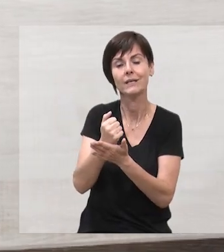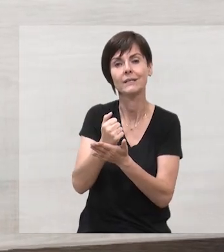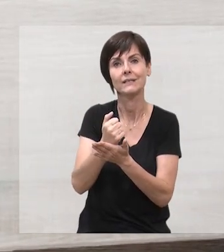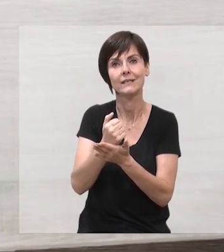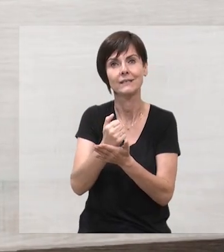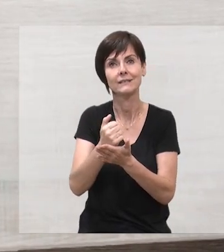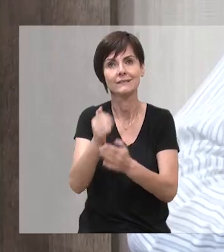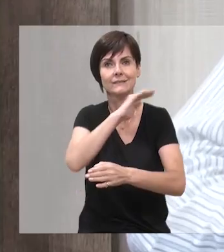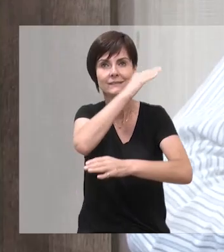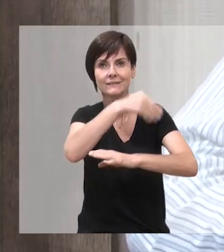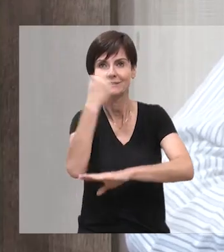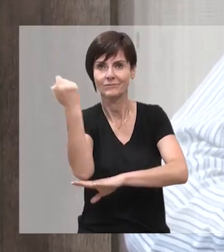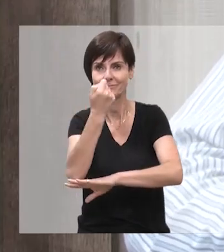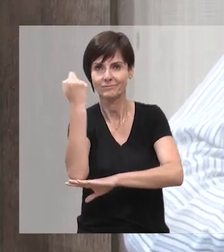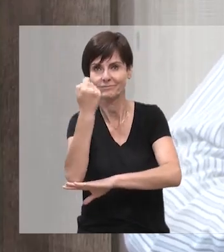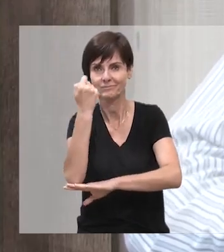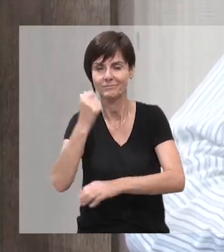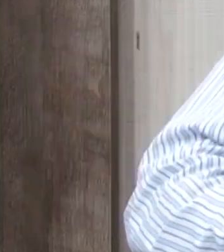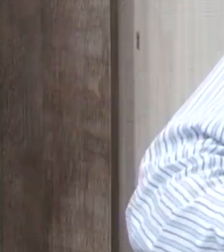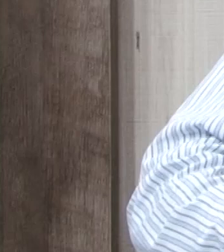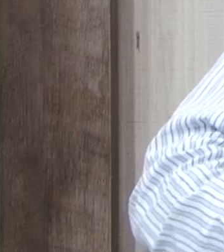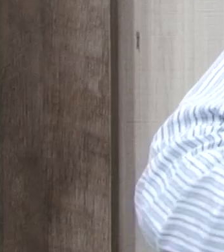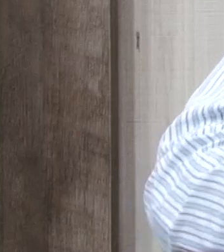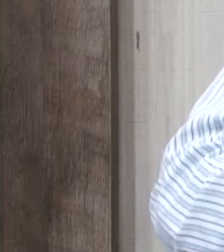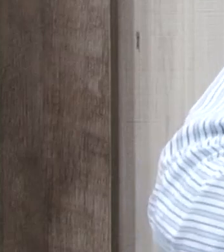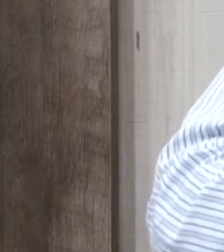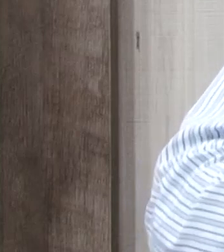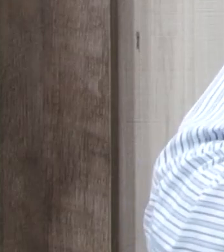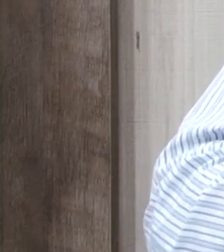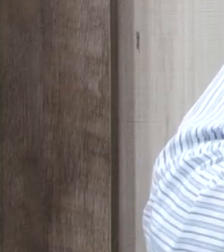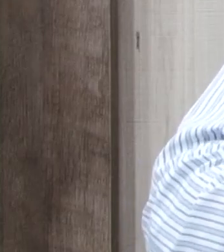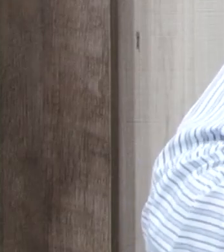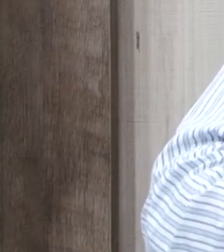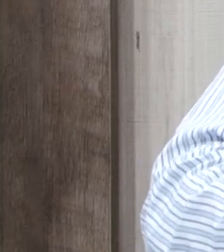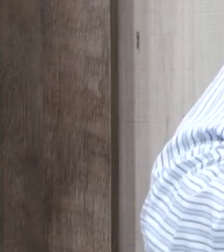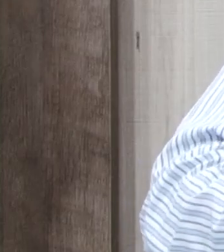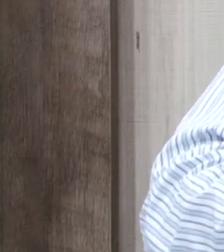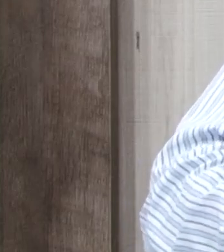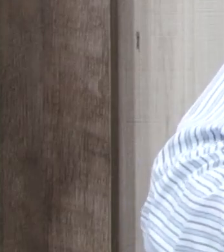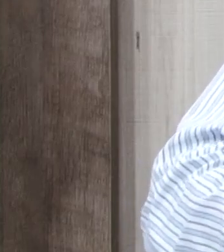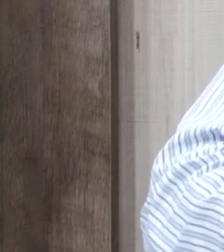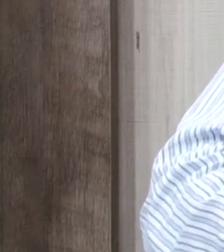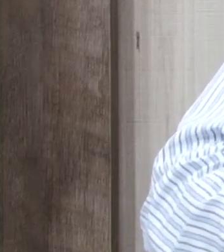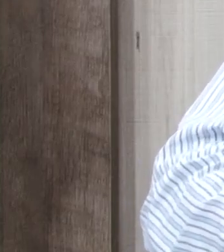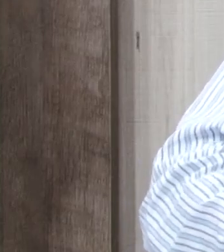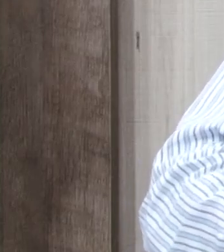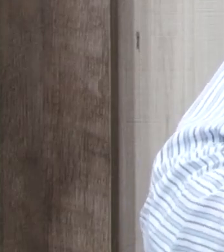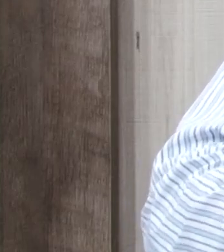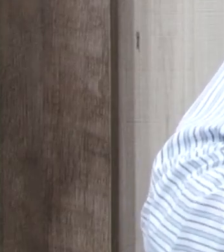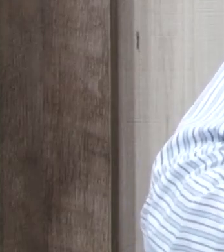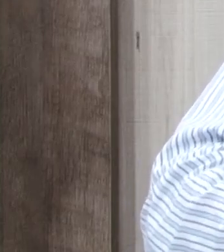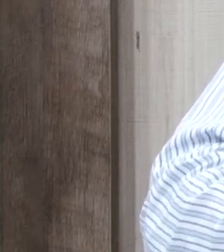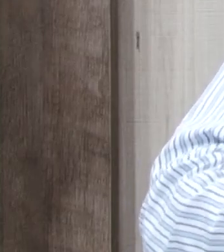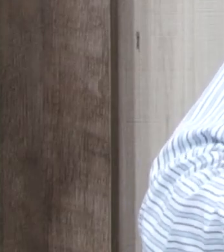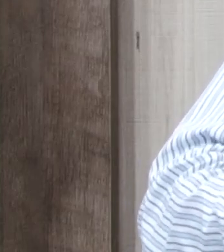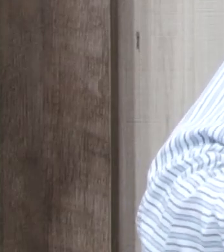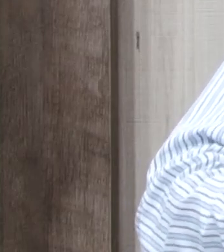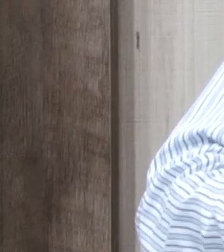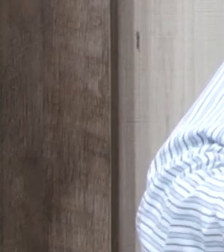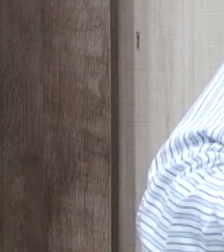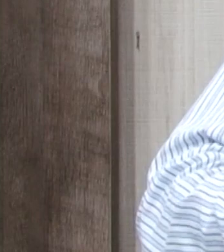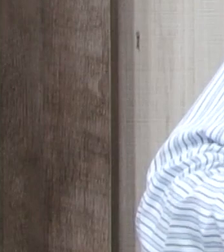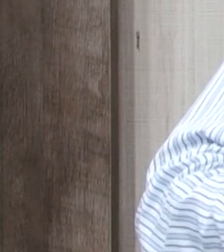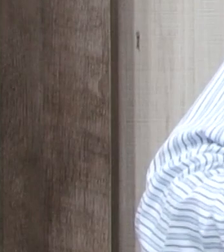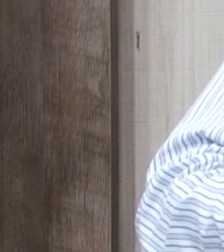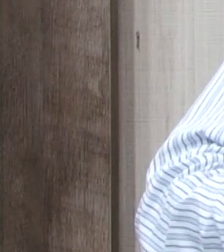Maia Falkes, Geneviève Faé, Tiago Marcon, citamos vários deles, o próprio professor Pozenato. E nós temos aqui também